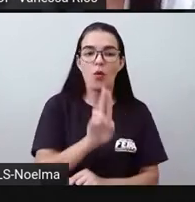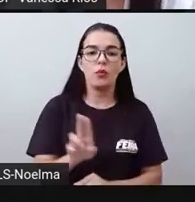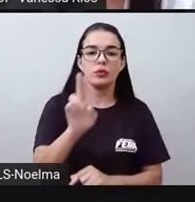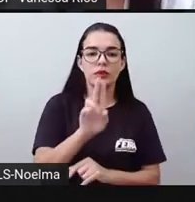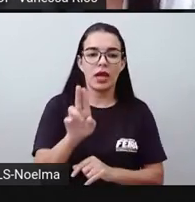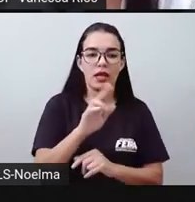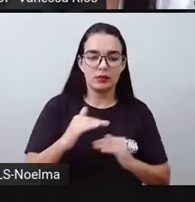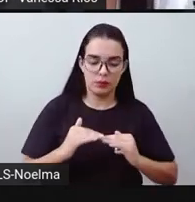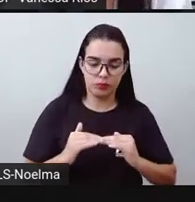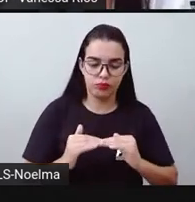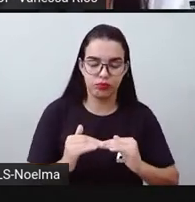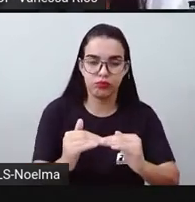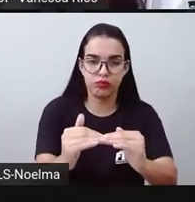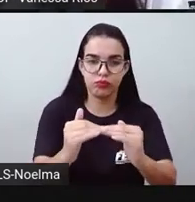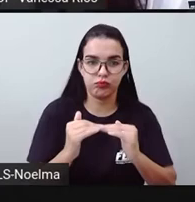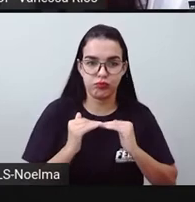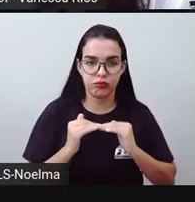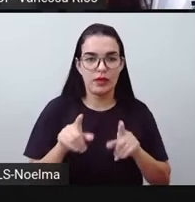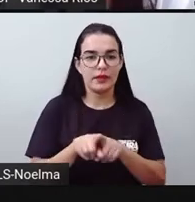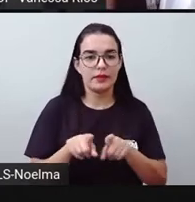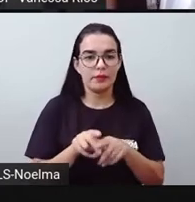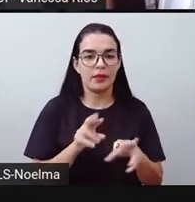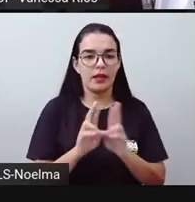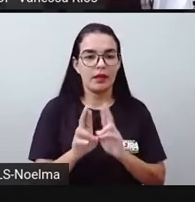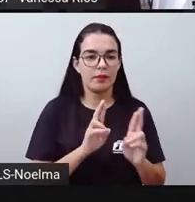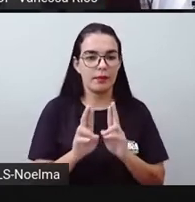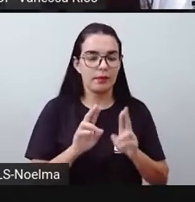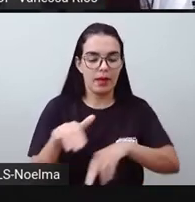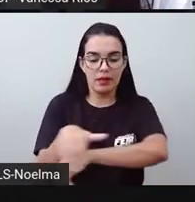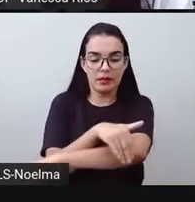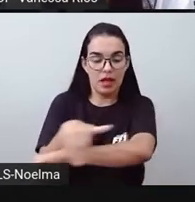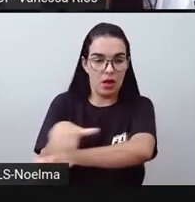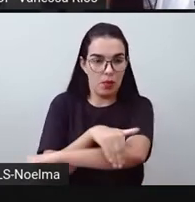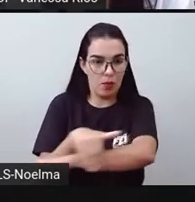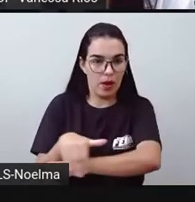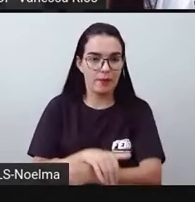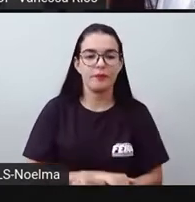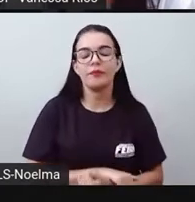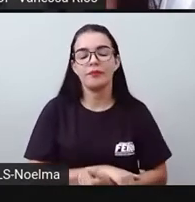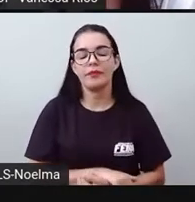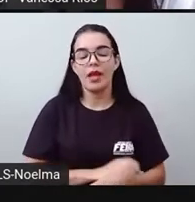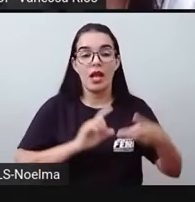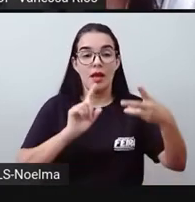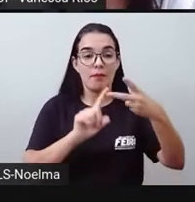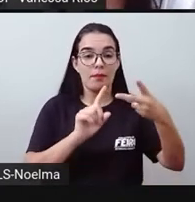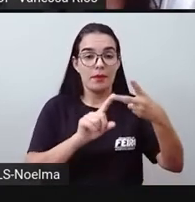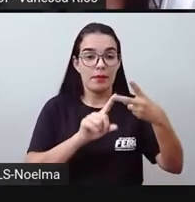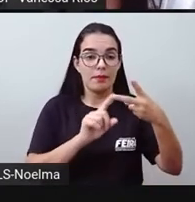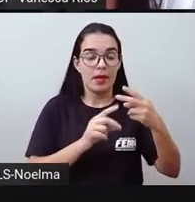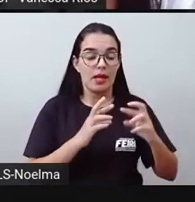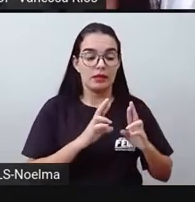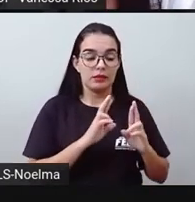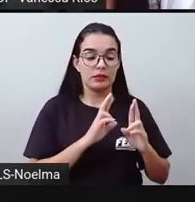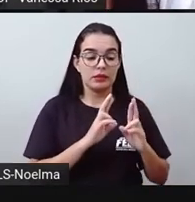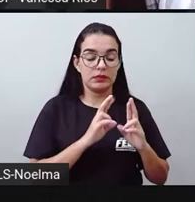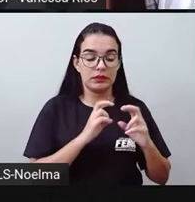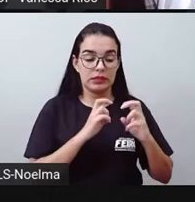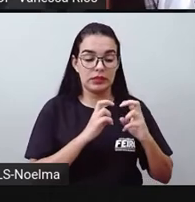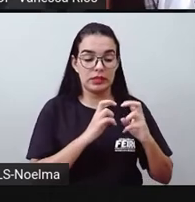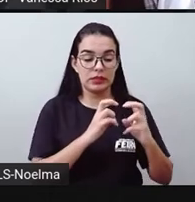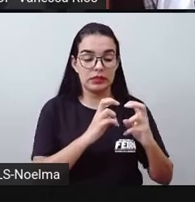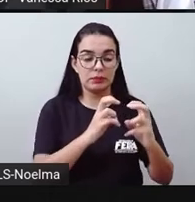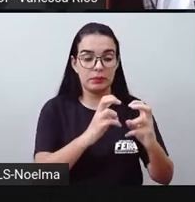os transportes ferroviários, que são justamente os transportes que nós vamos dar destaque nesta aula, que são os